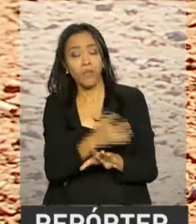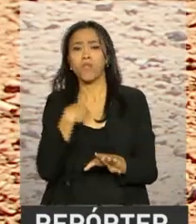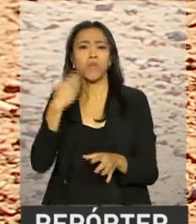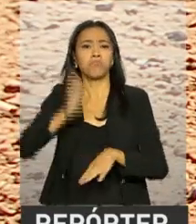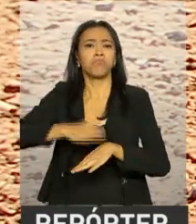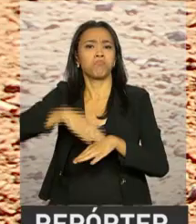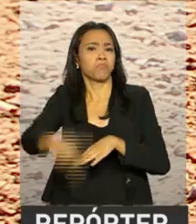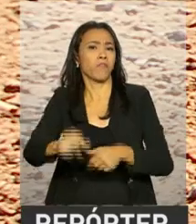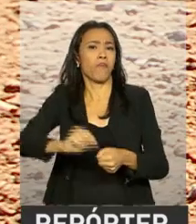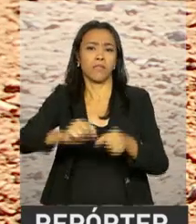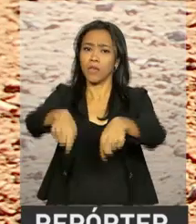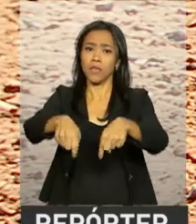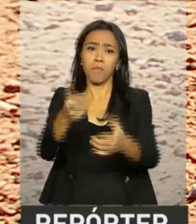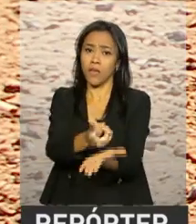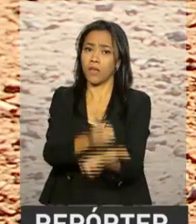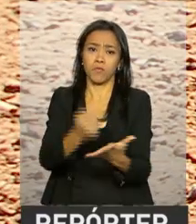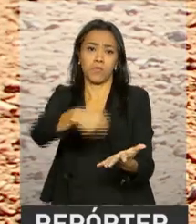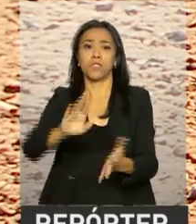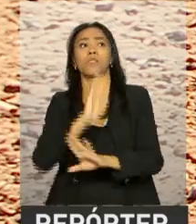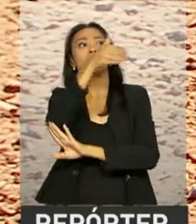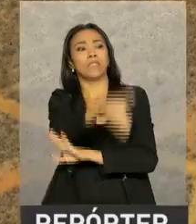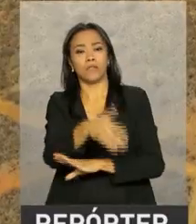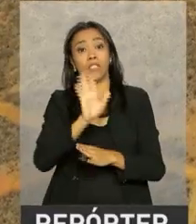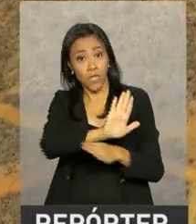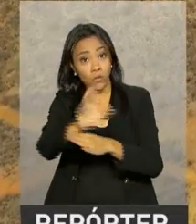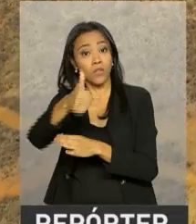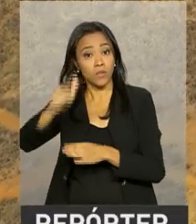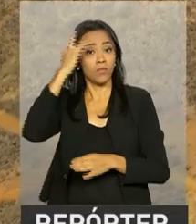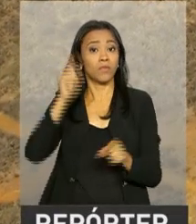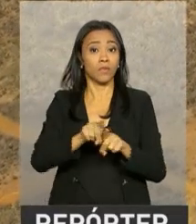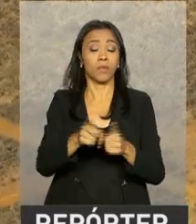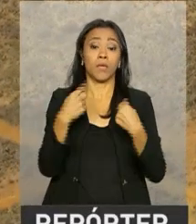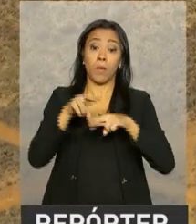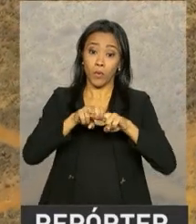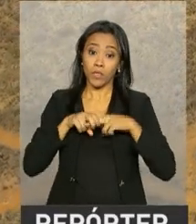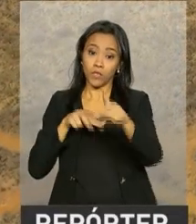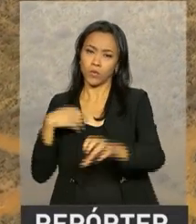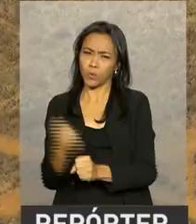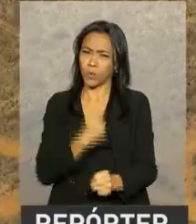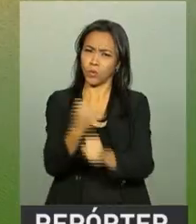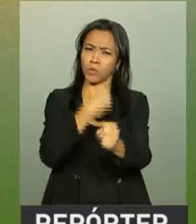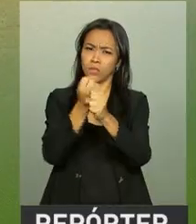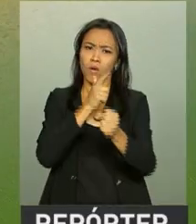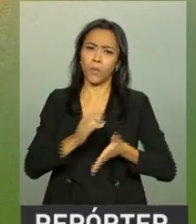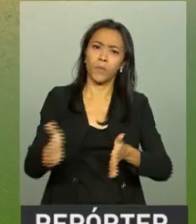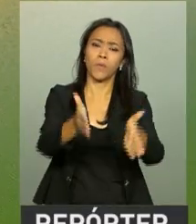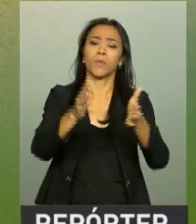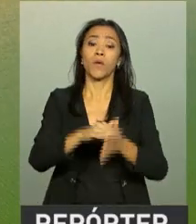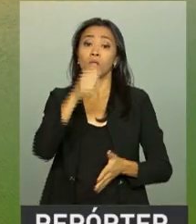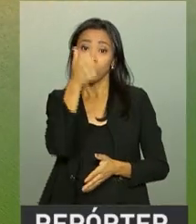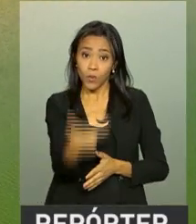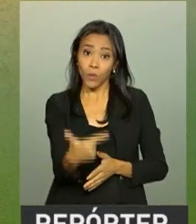a gente aqui já produz para a gente, para ajudar os outros também. Para isso, grandes obras avançam pelo sertão. De dois